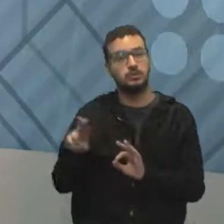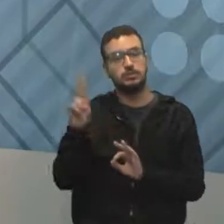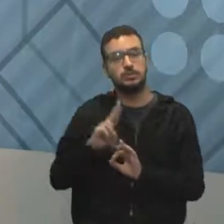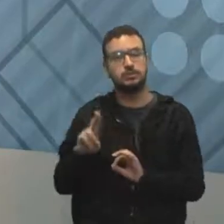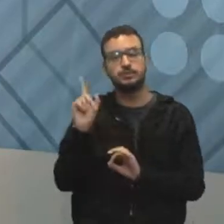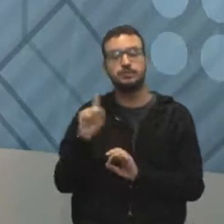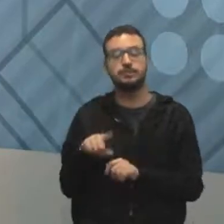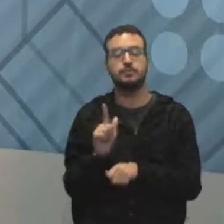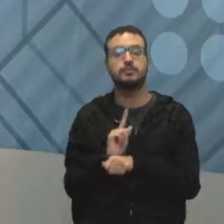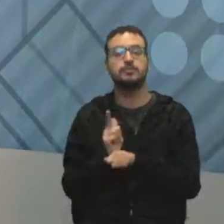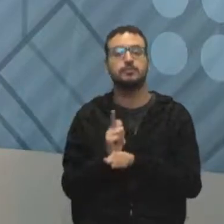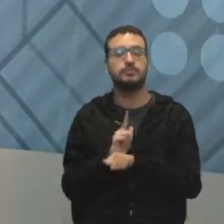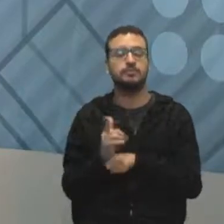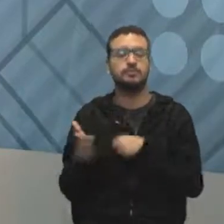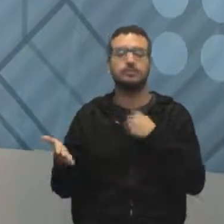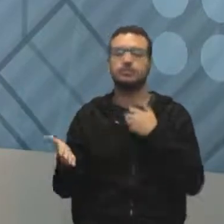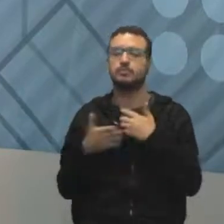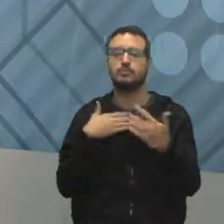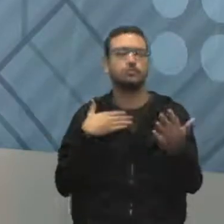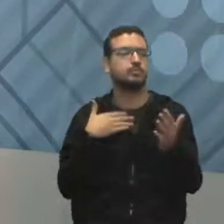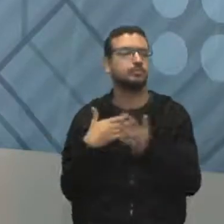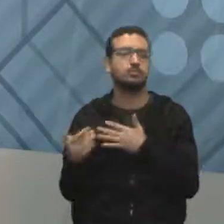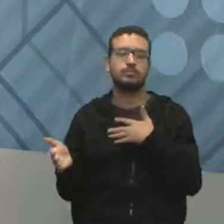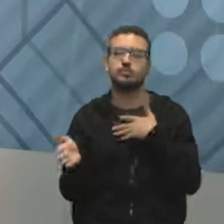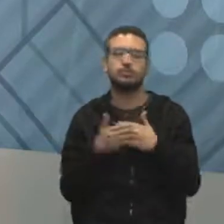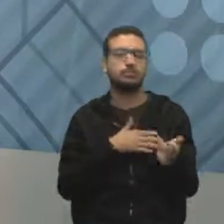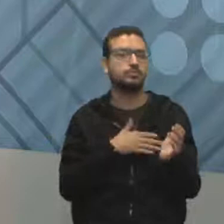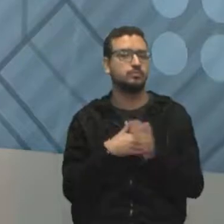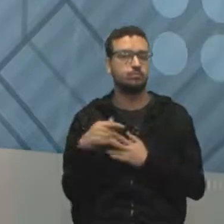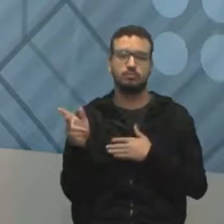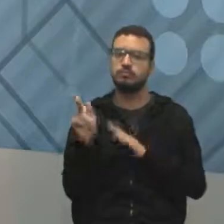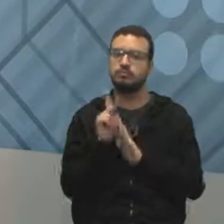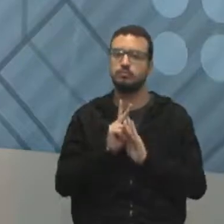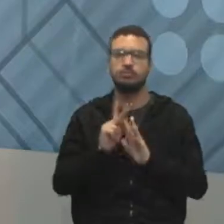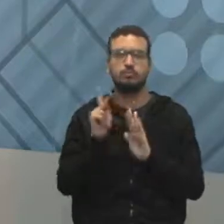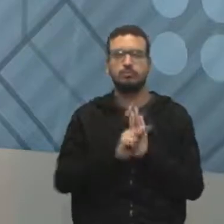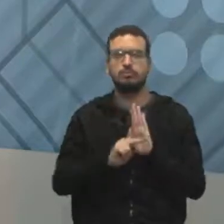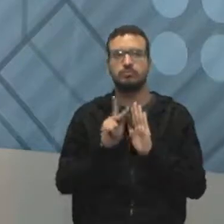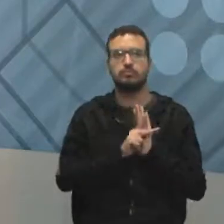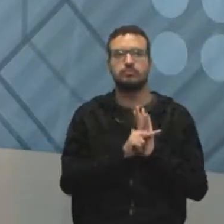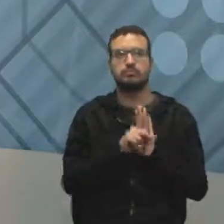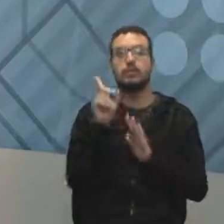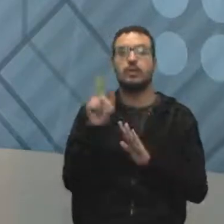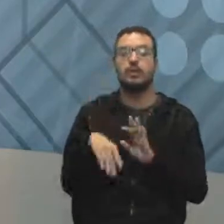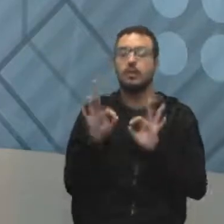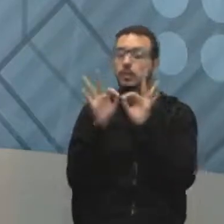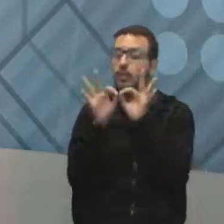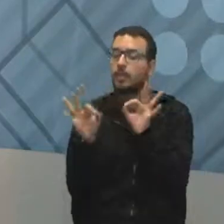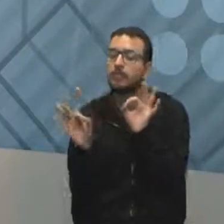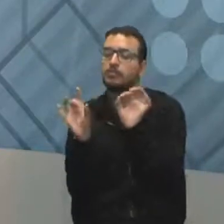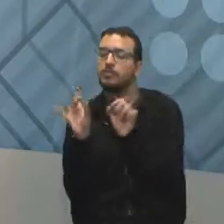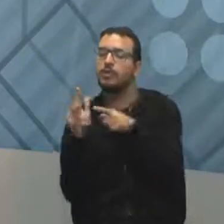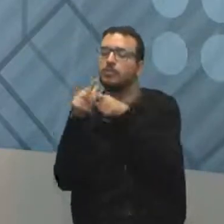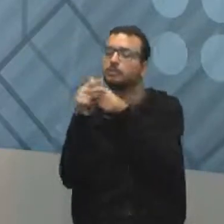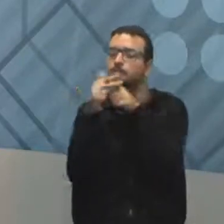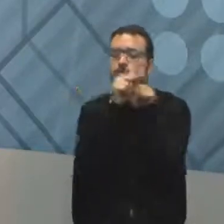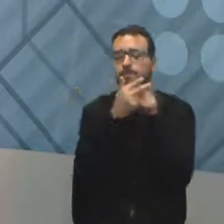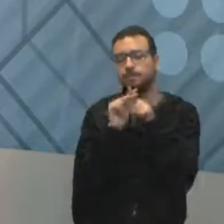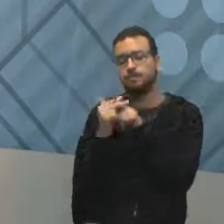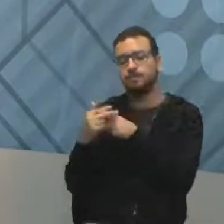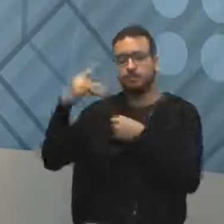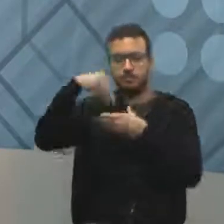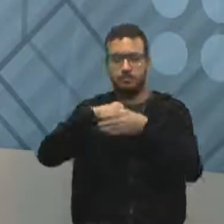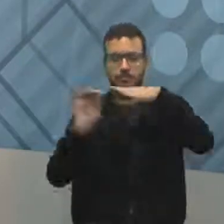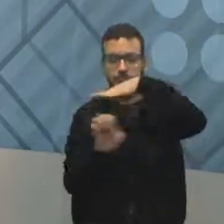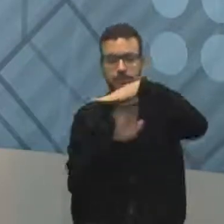gerenciar sabe o quê? Qualquer tipo de projeto. Você pega esse plano e vai ajeitando ele para o seu projeto, para a sua empresa,